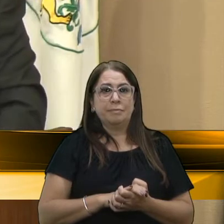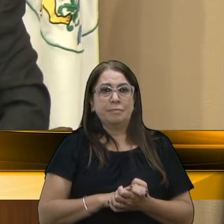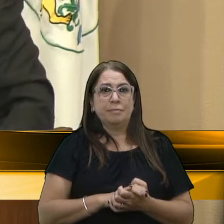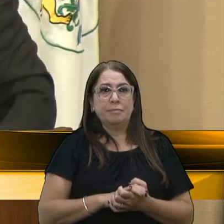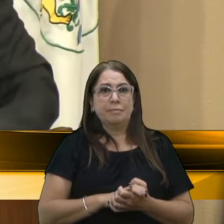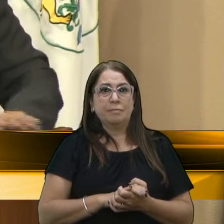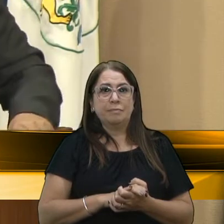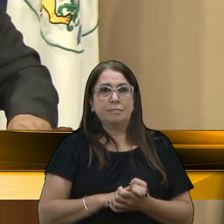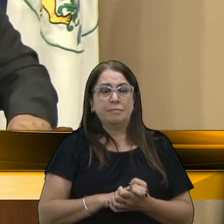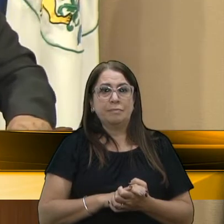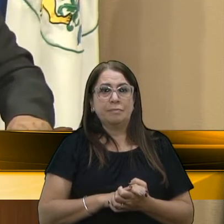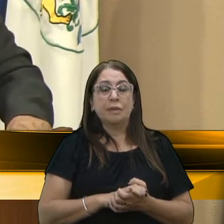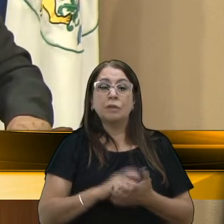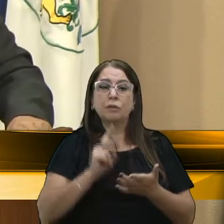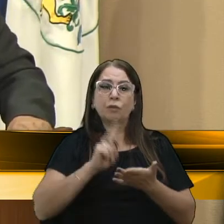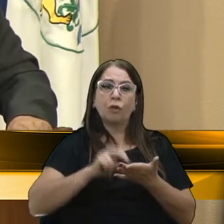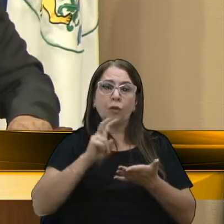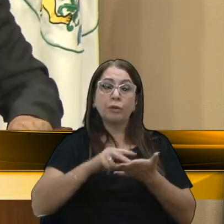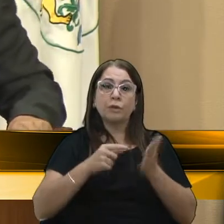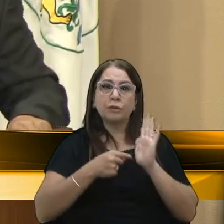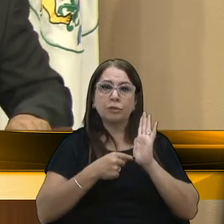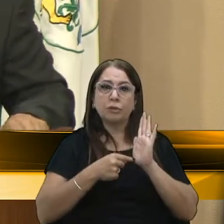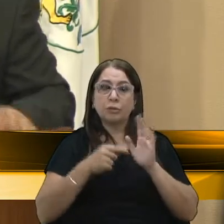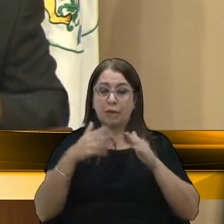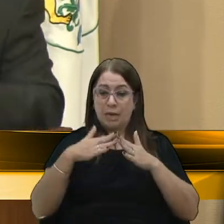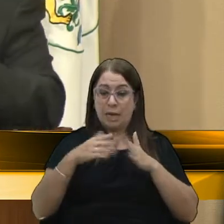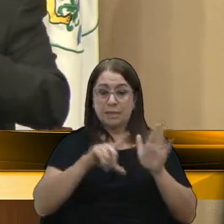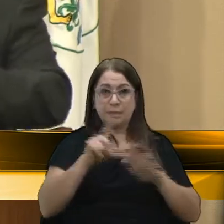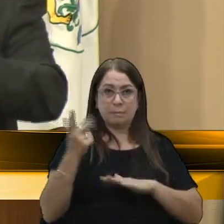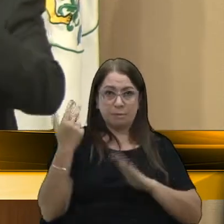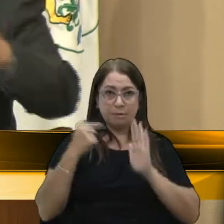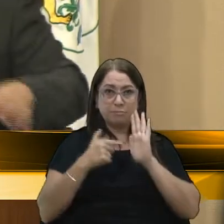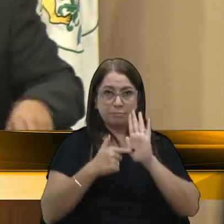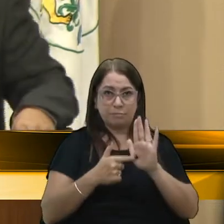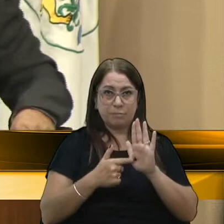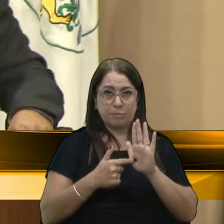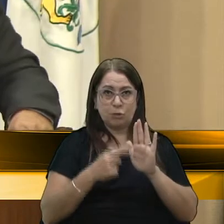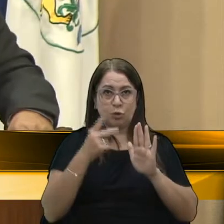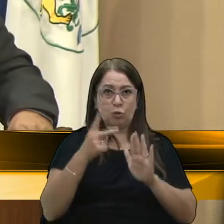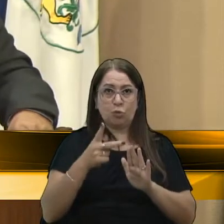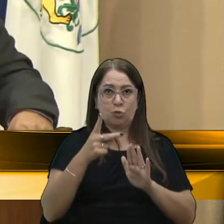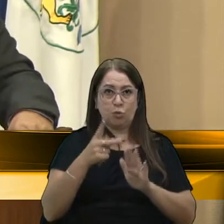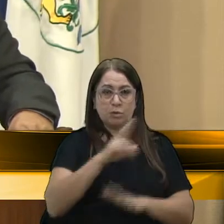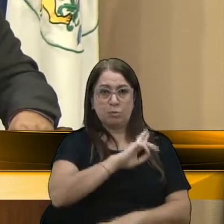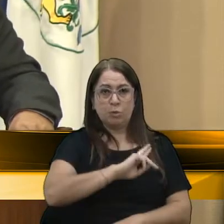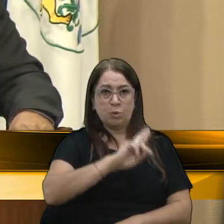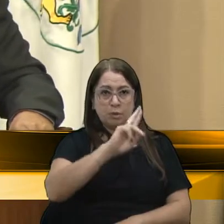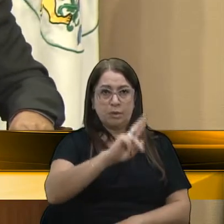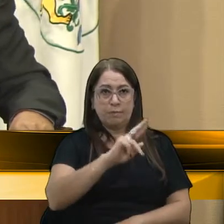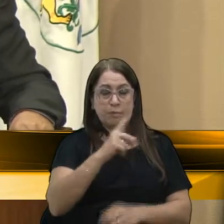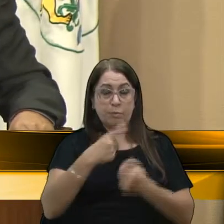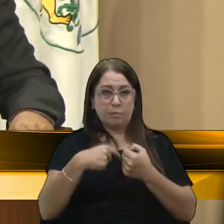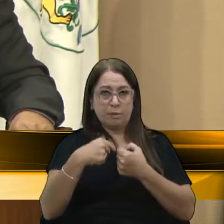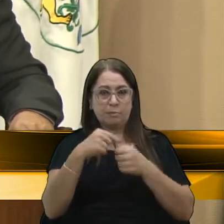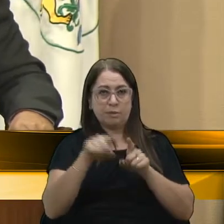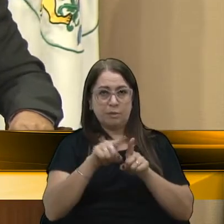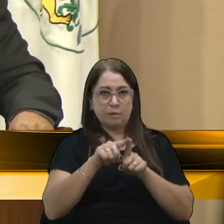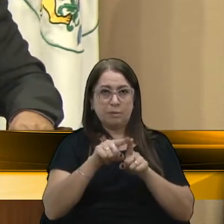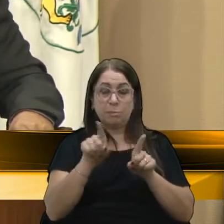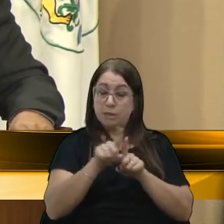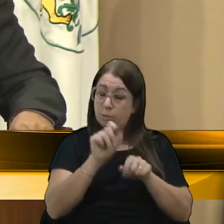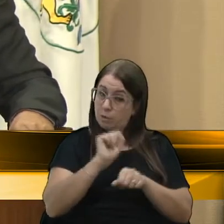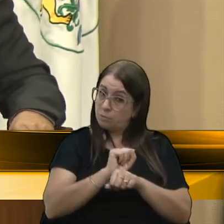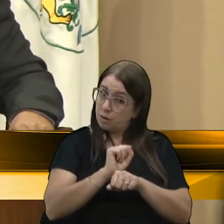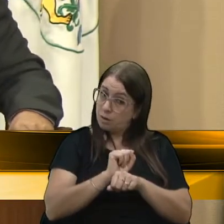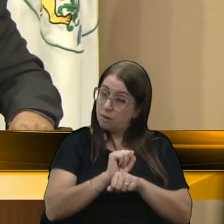E fico contente quando a casa trouxe, semana passada, dois procuradores aqui na casa. Mas também eu esperava também